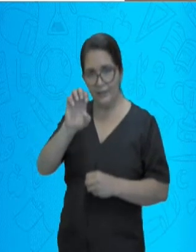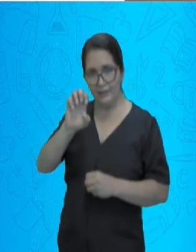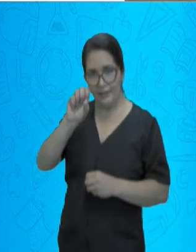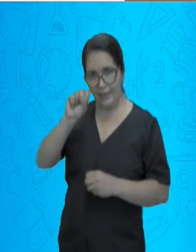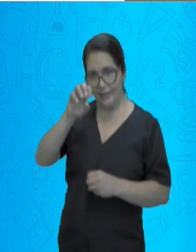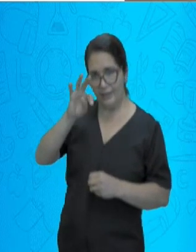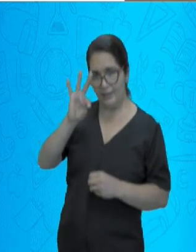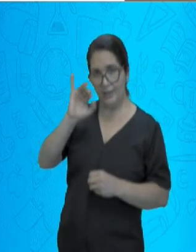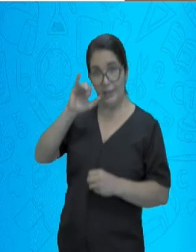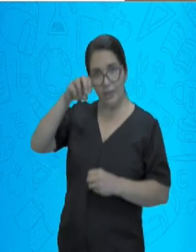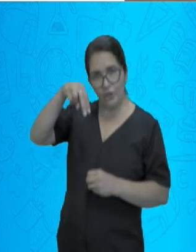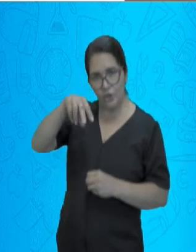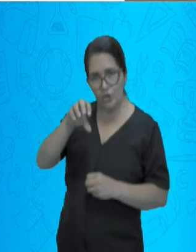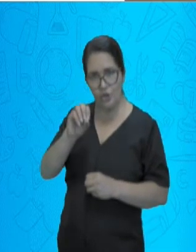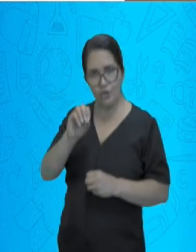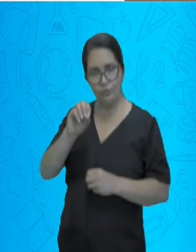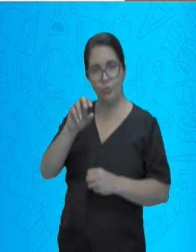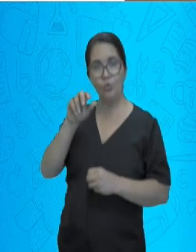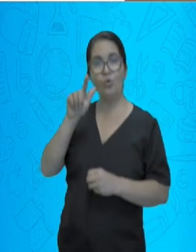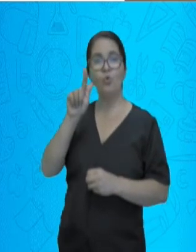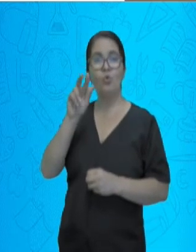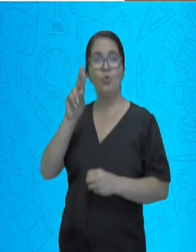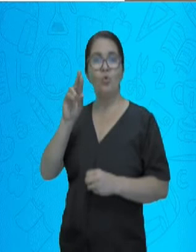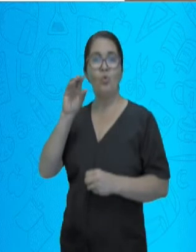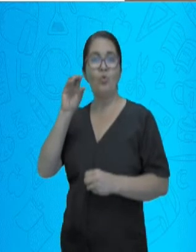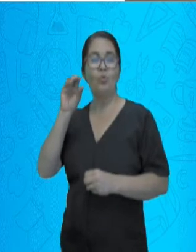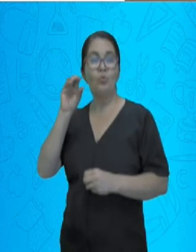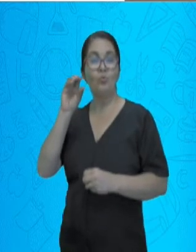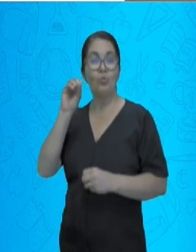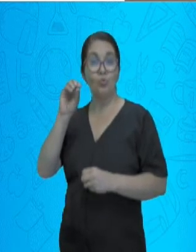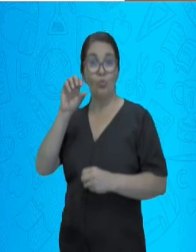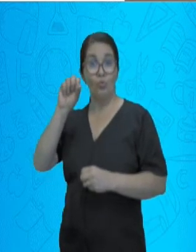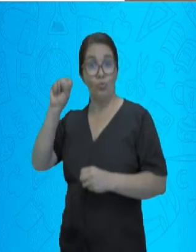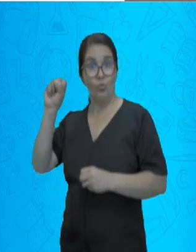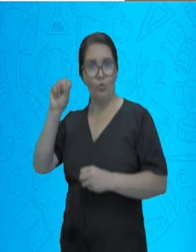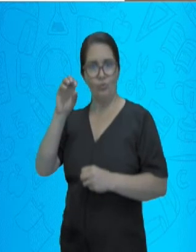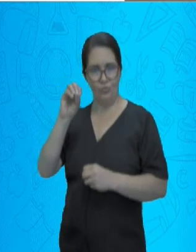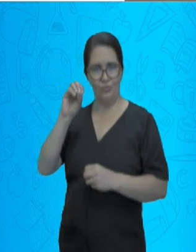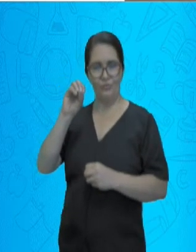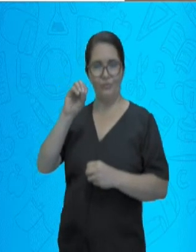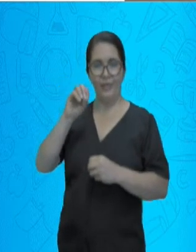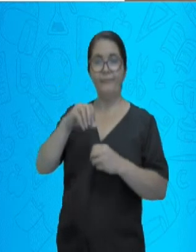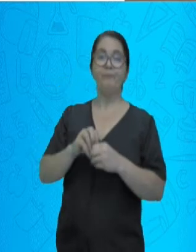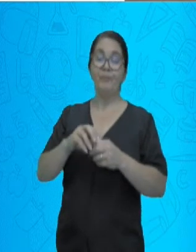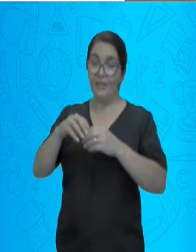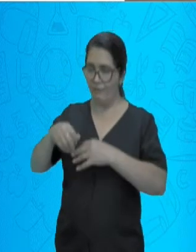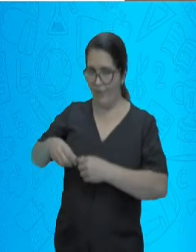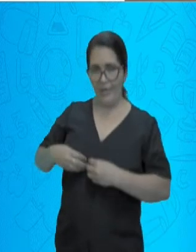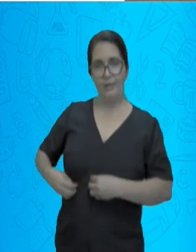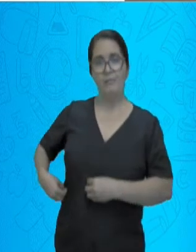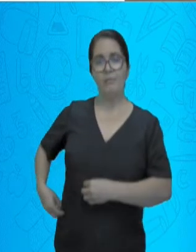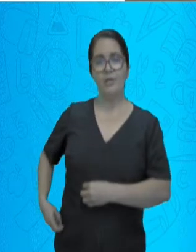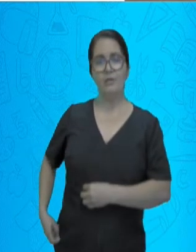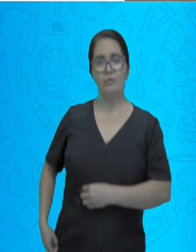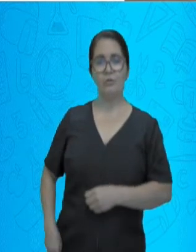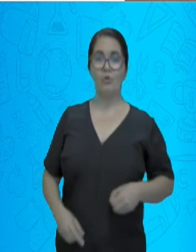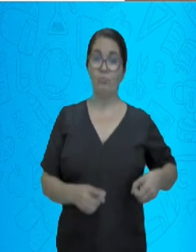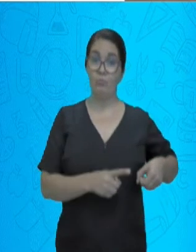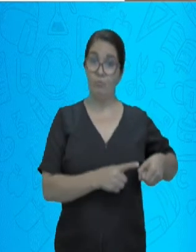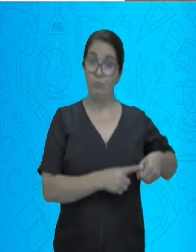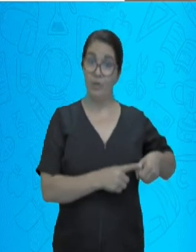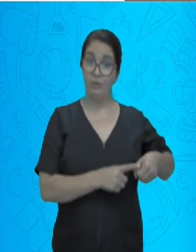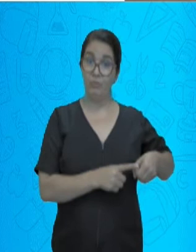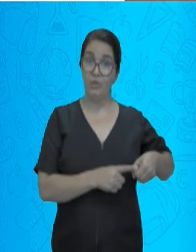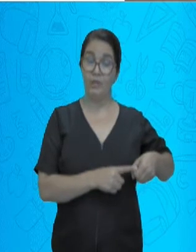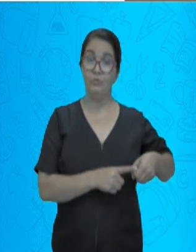bolo fecal. Esse bolo fecal então, caminha até o reto e é eliminado pelo ânus. Assim,